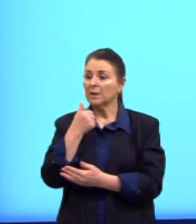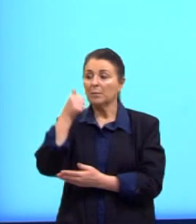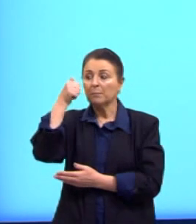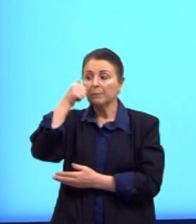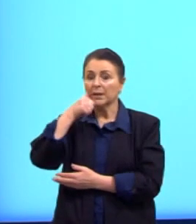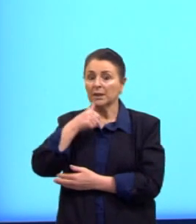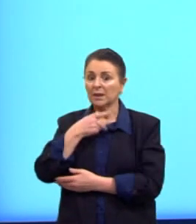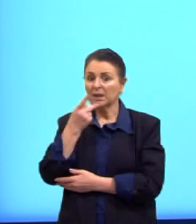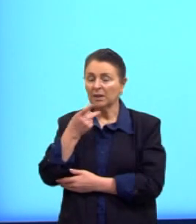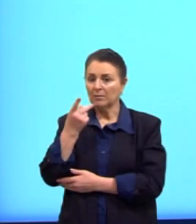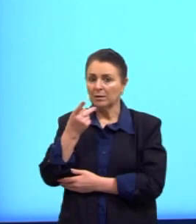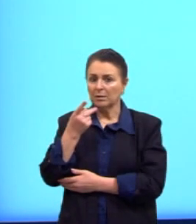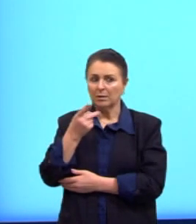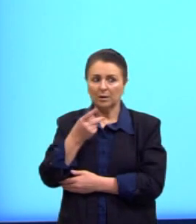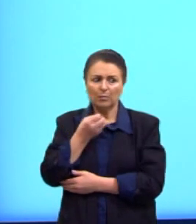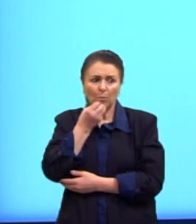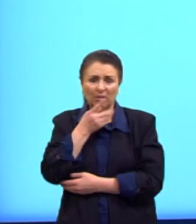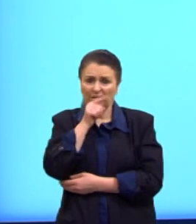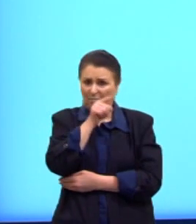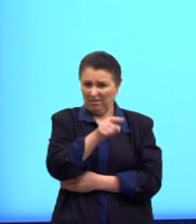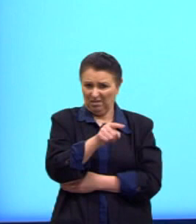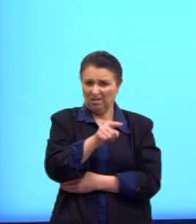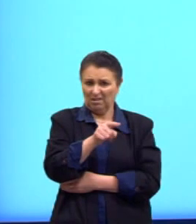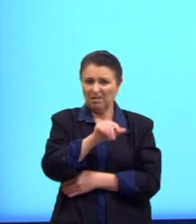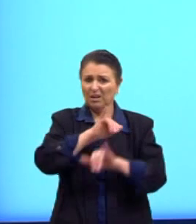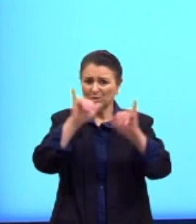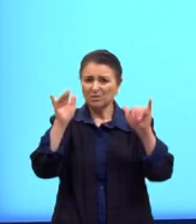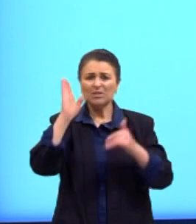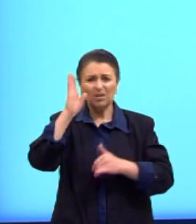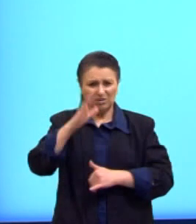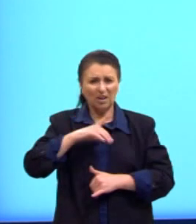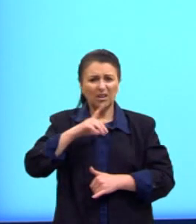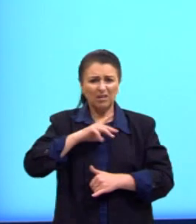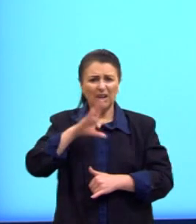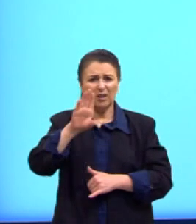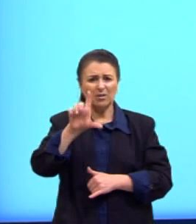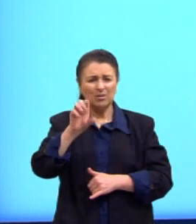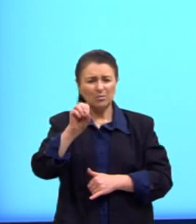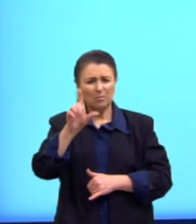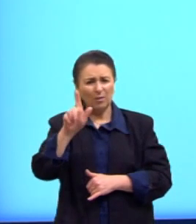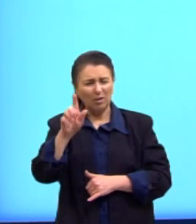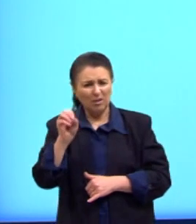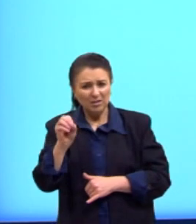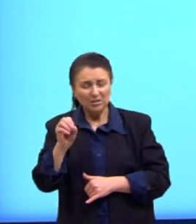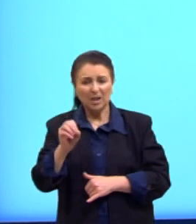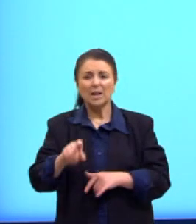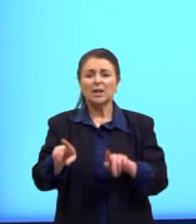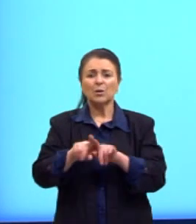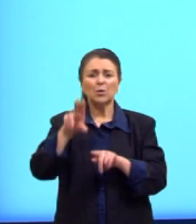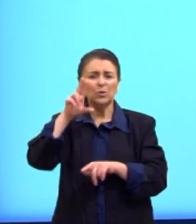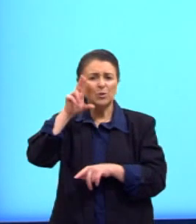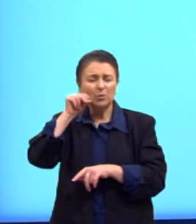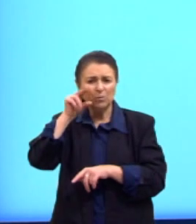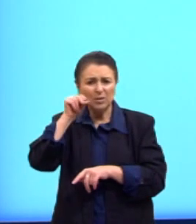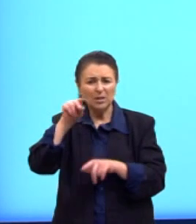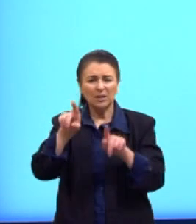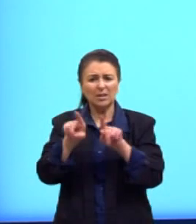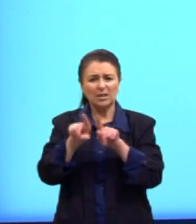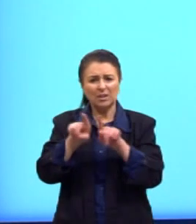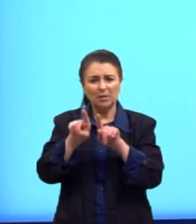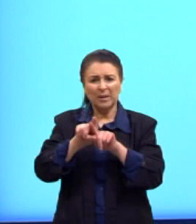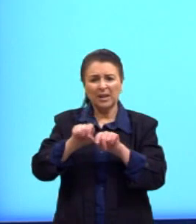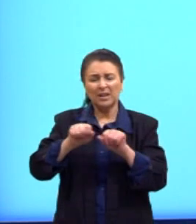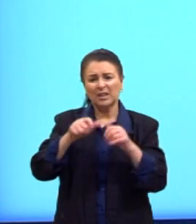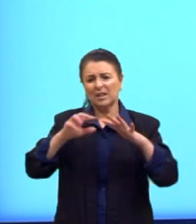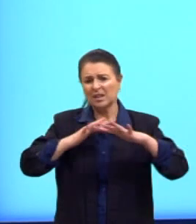fala, devemos contar que a notícia já foi divulgada nos blogs, Twitter e todas as redes sociais? E o menino